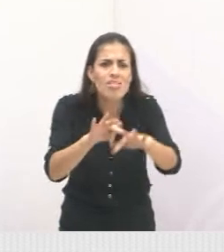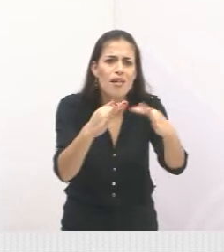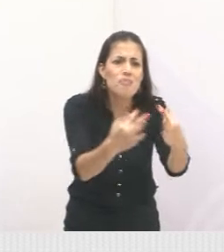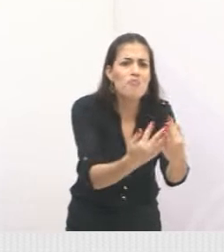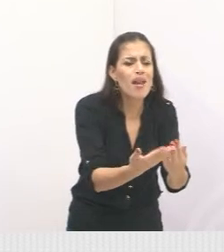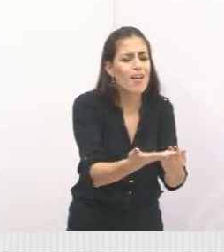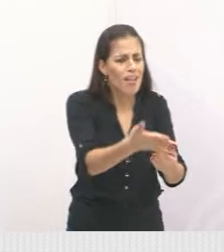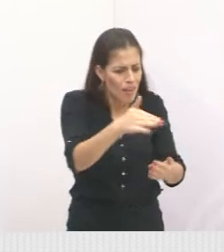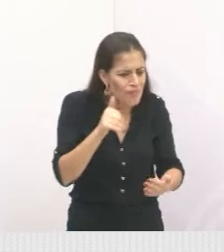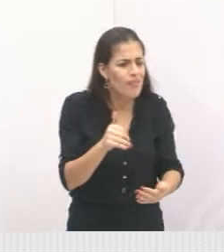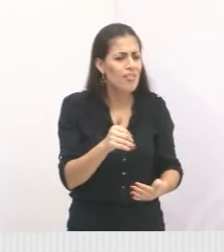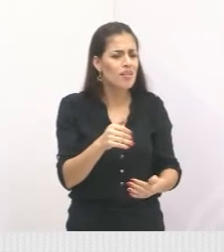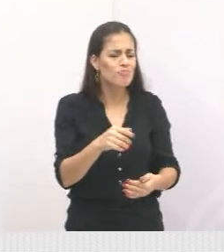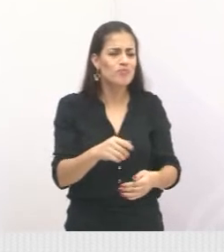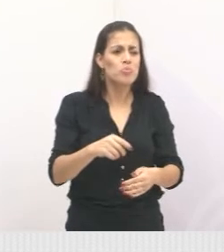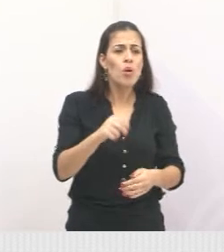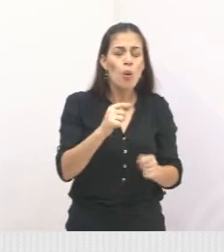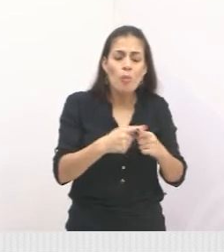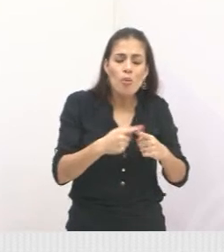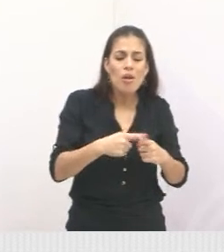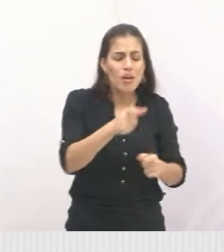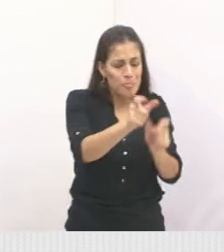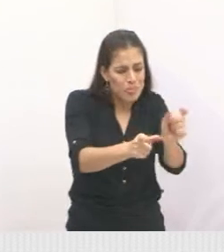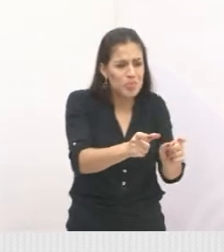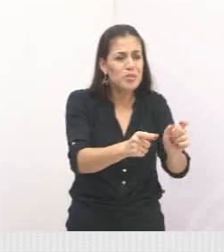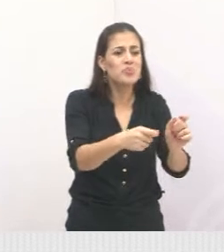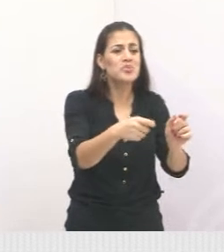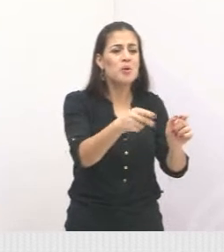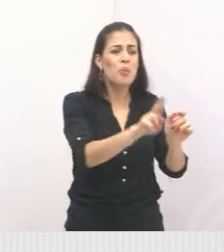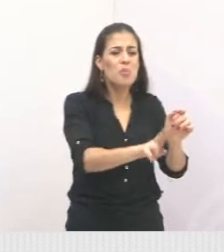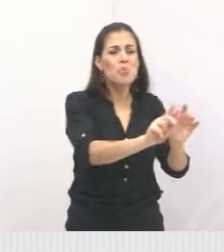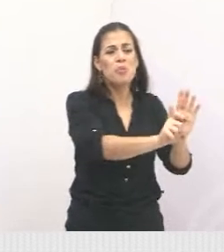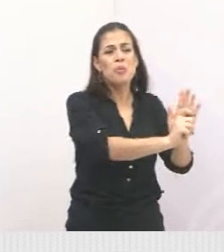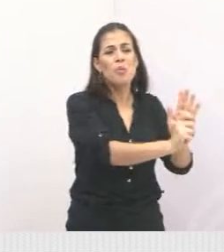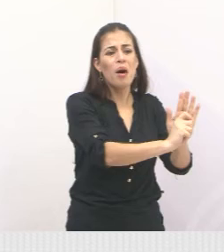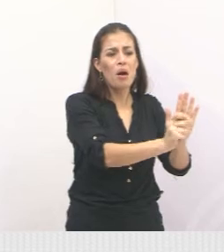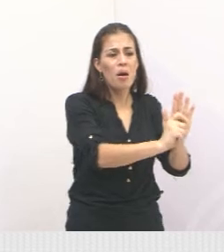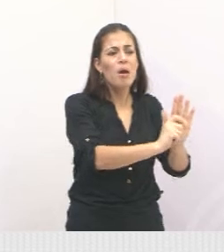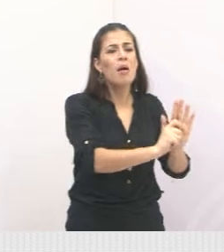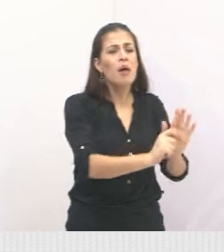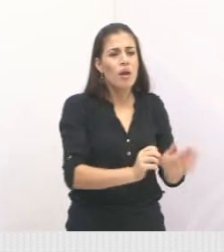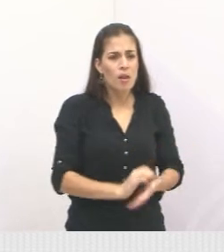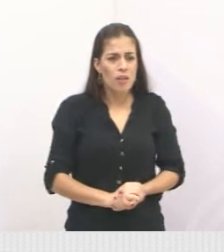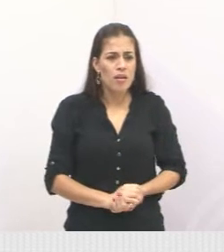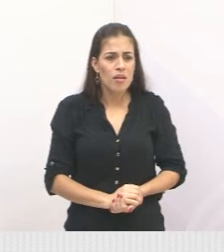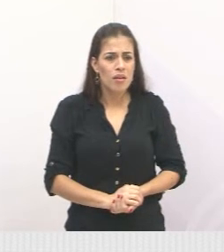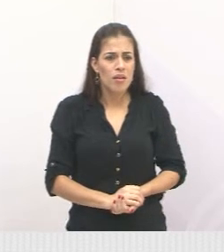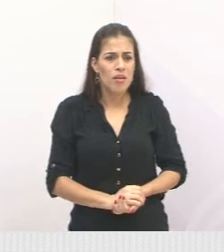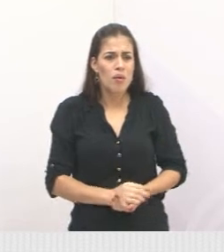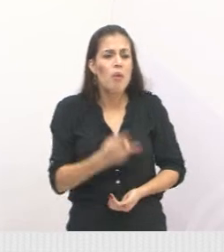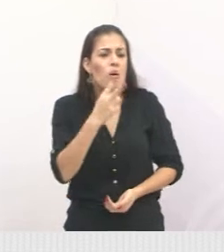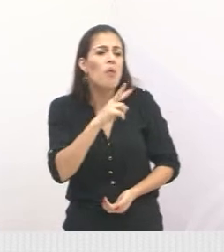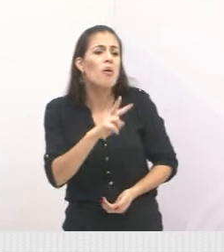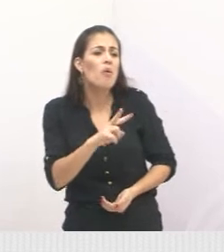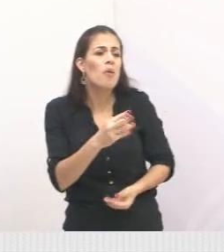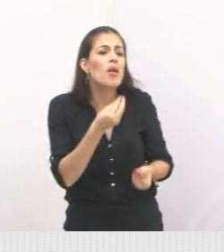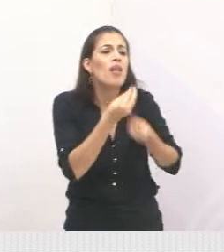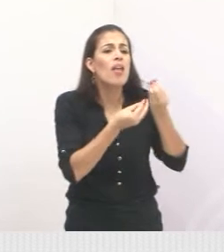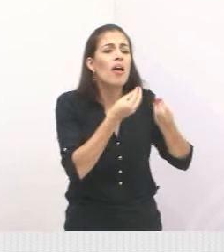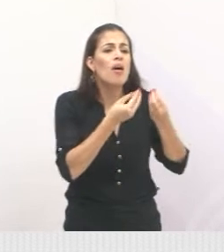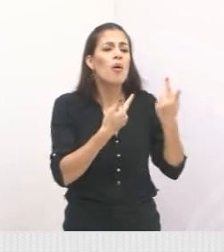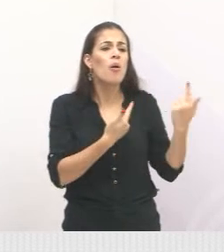agora estão na Cracolândia. Lá em São Paulo, há barracas. Gente, tendas armadas. Olha só